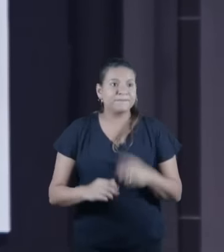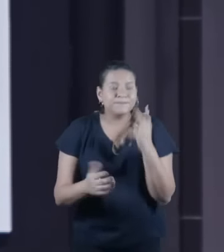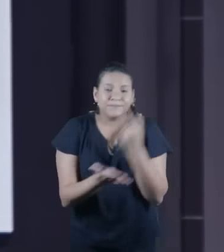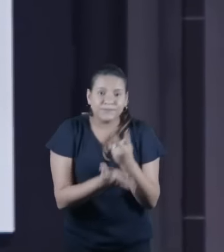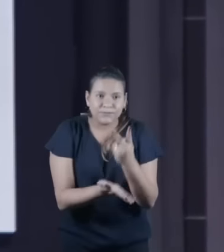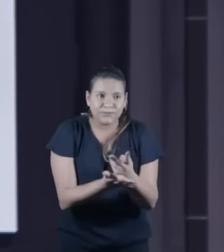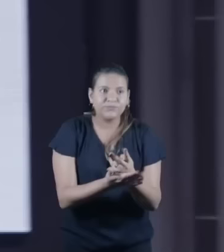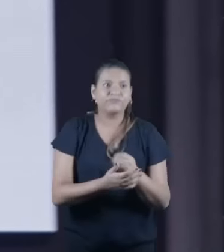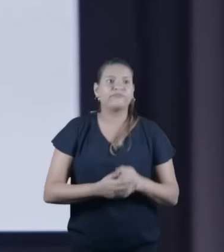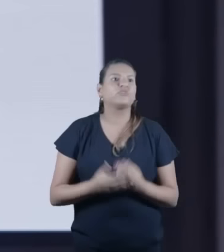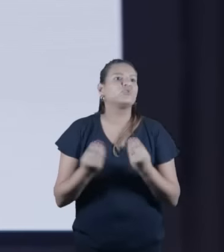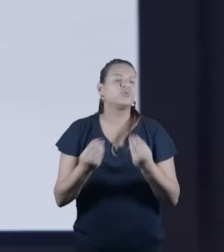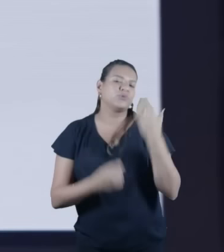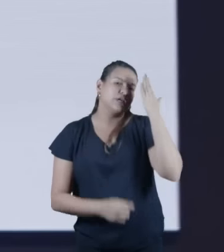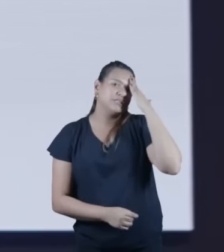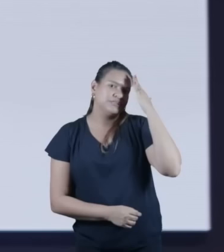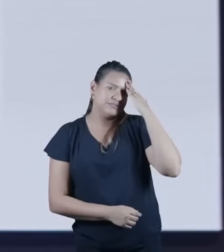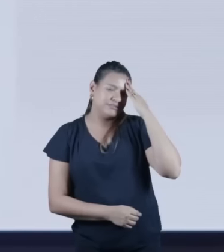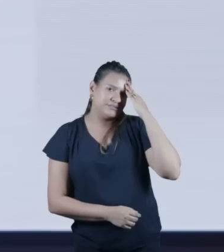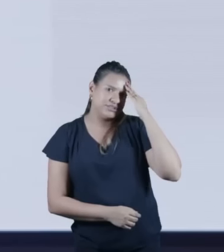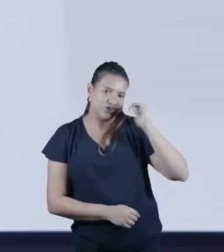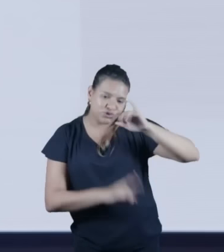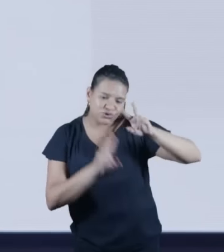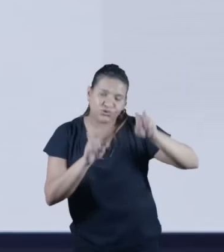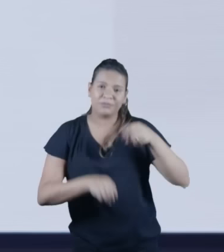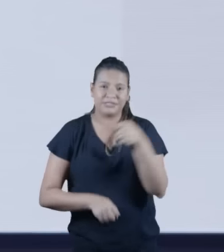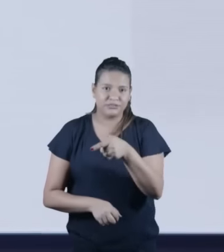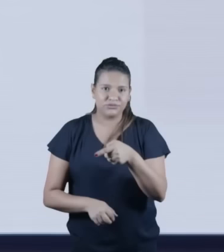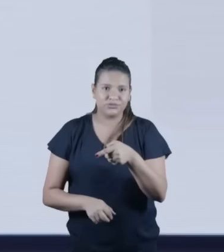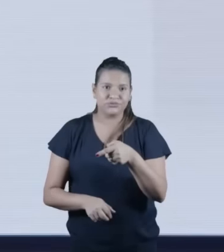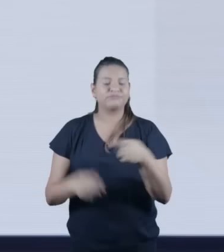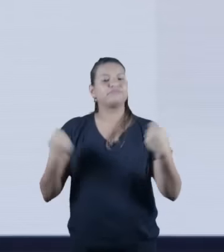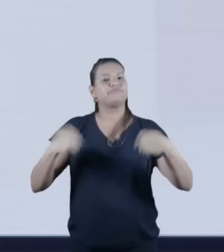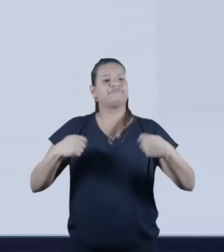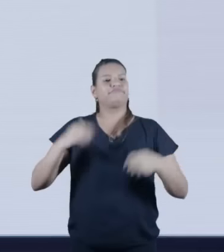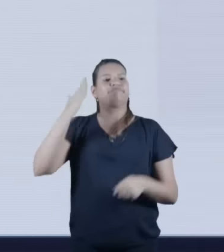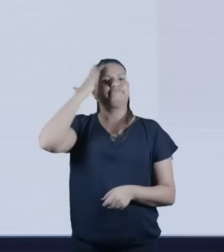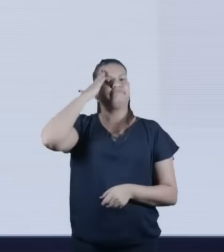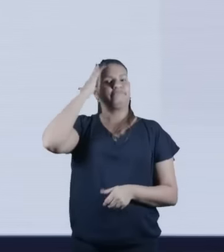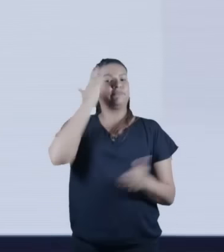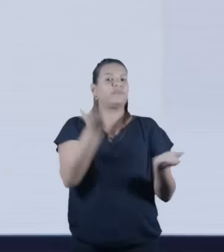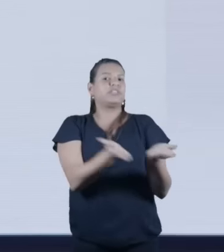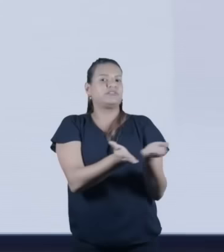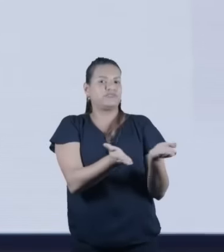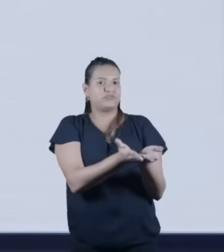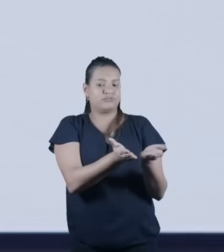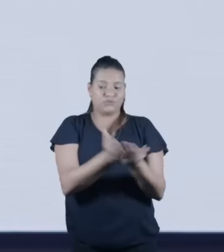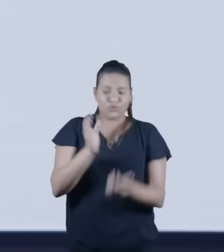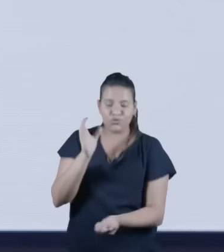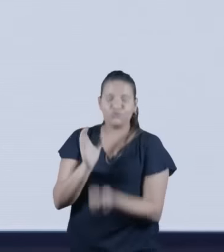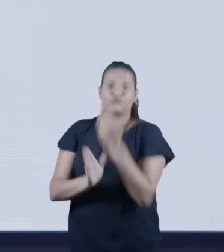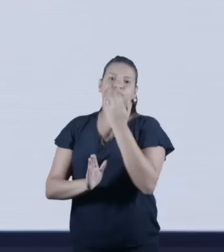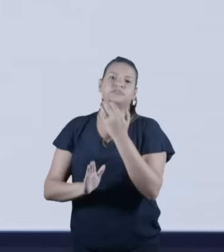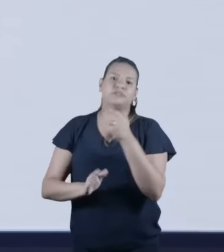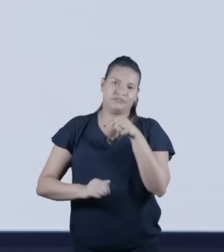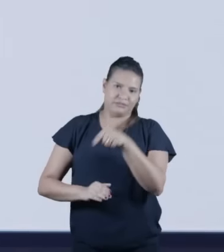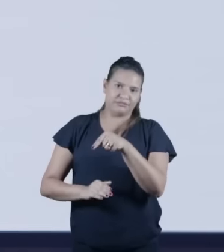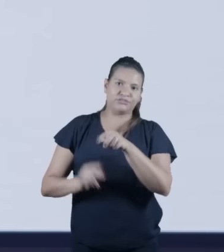para a gente entender melhor sobre judaísmo, para a gente entender melhor sobre cristianismo, a gente precisa começar entendendo sobre